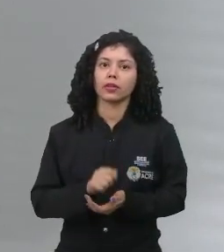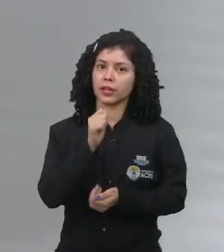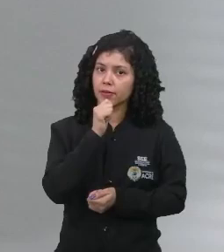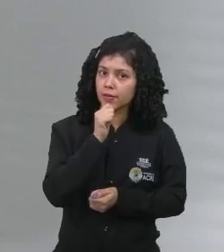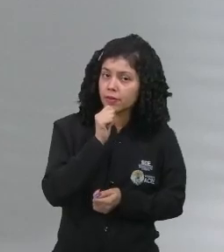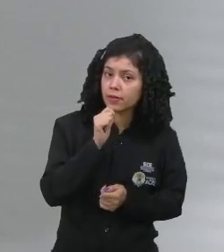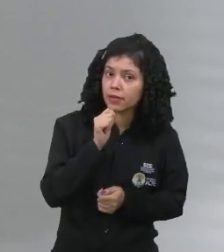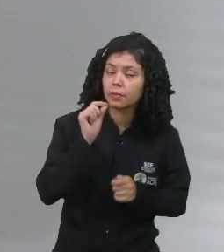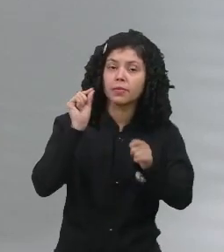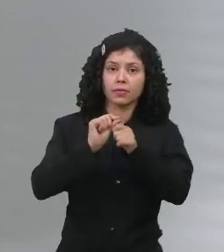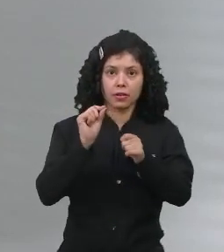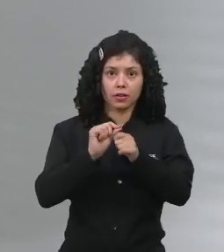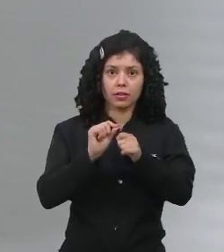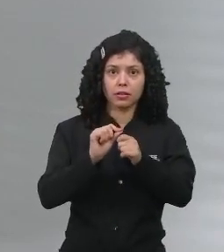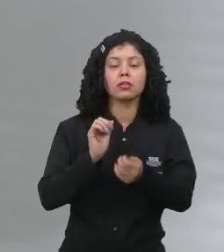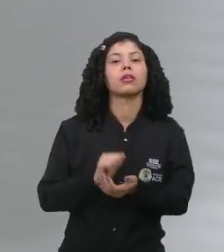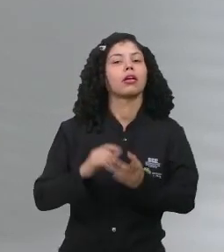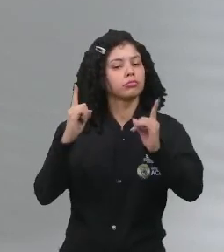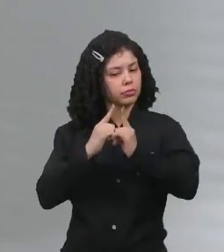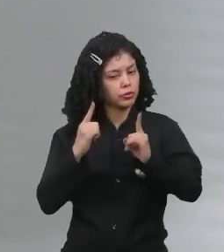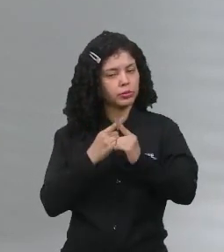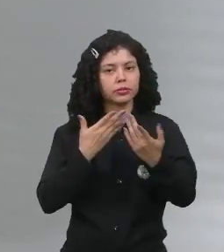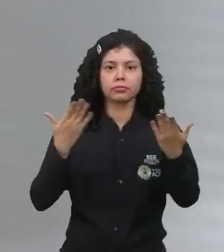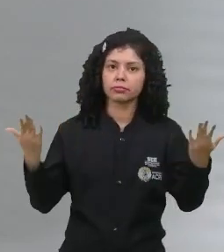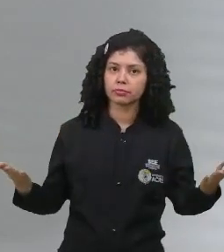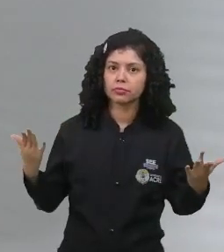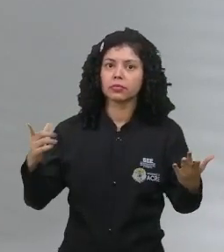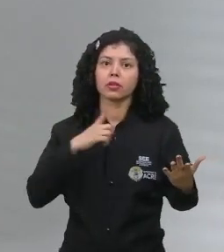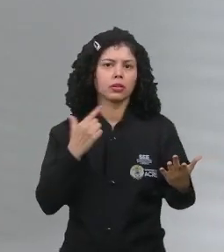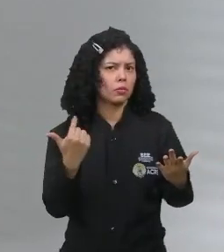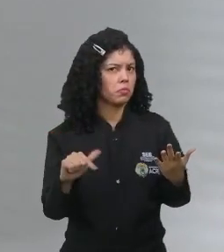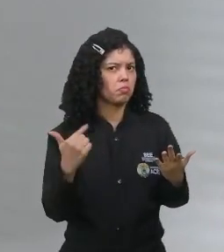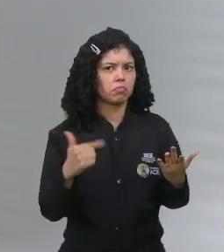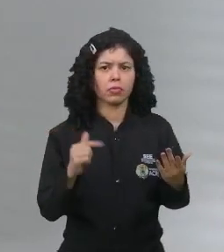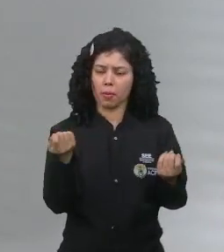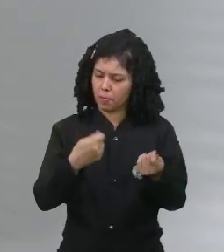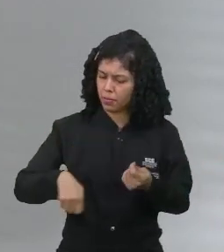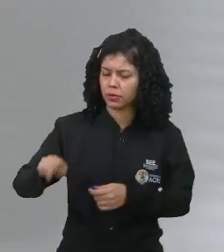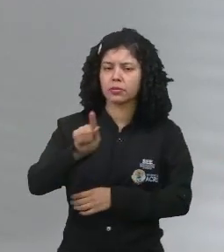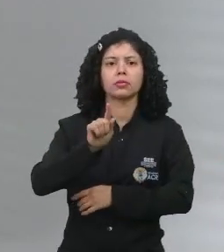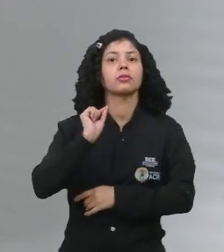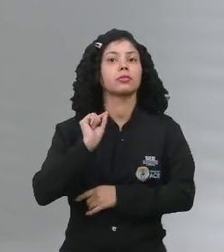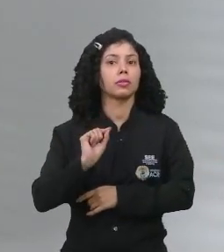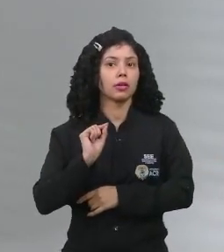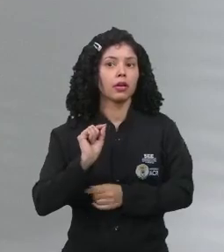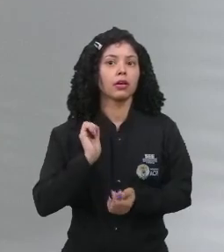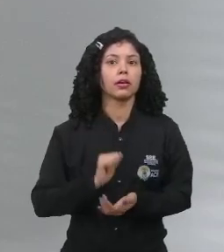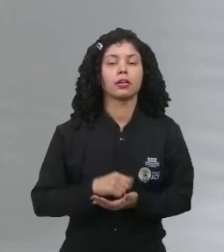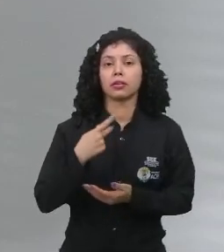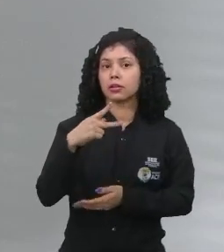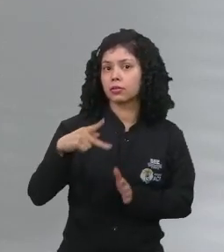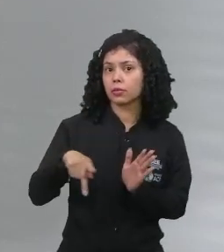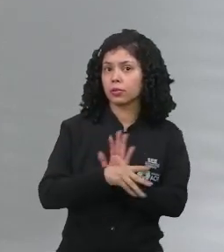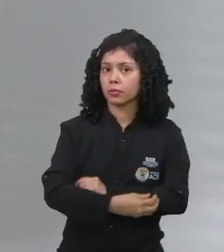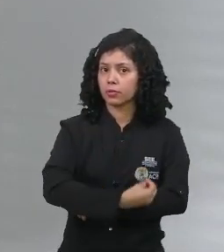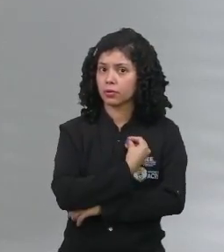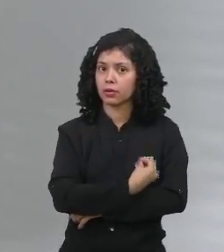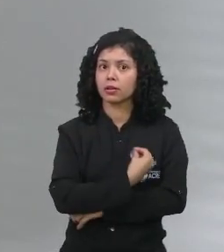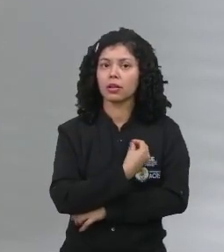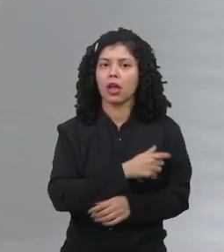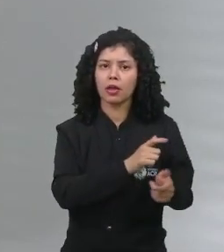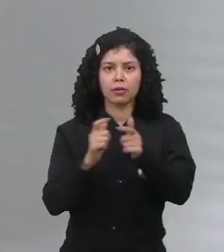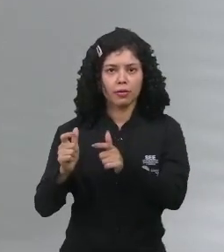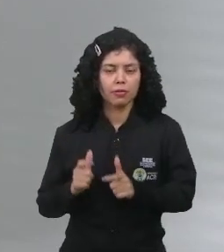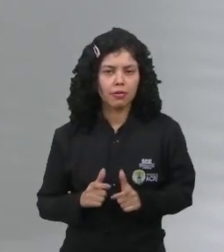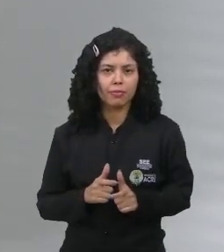realização de determinados serviços, em que não há a necessidade da sua presença em um